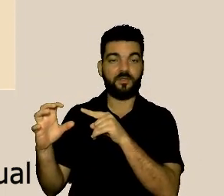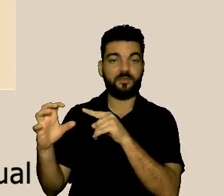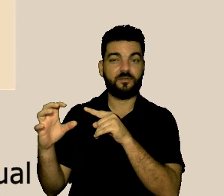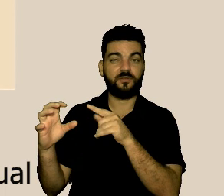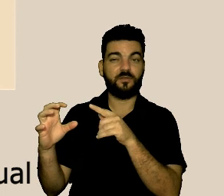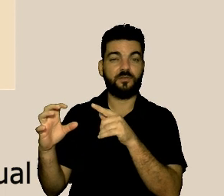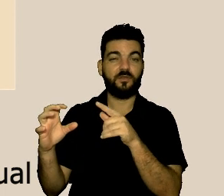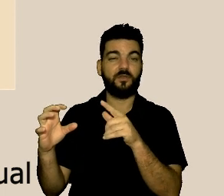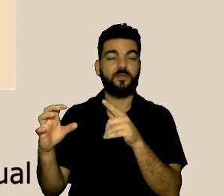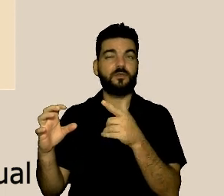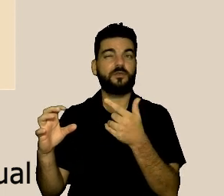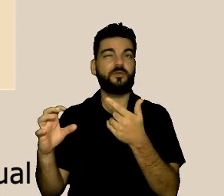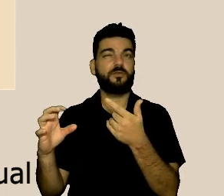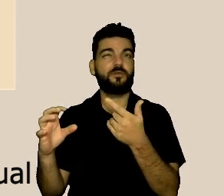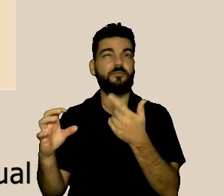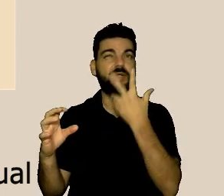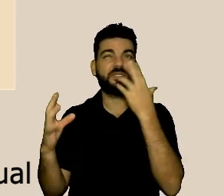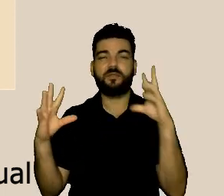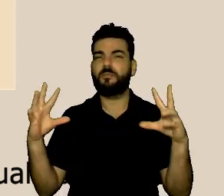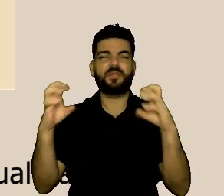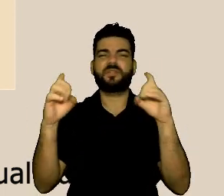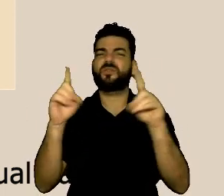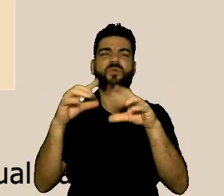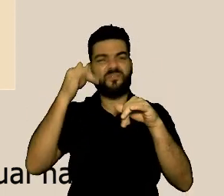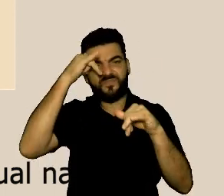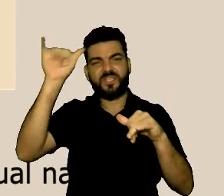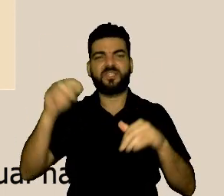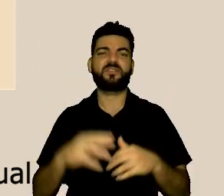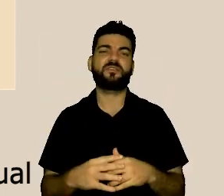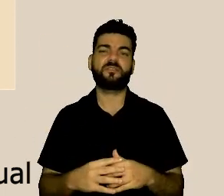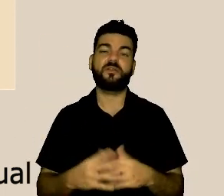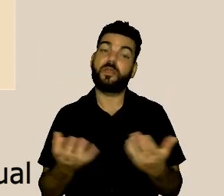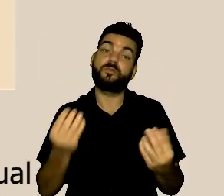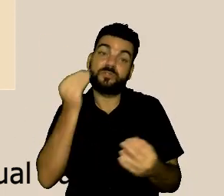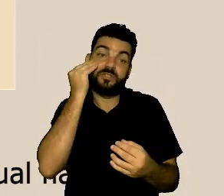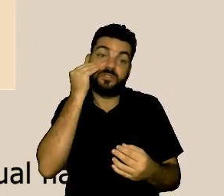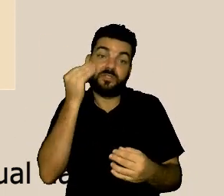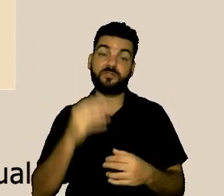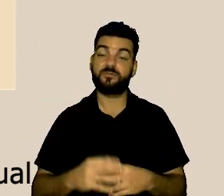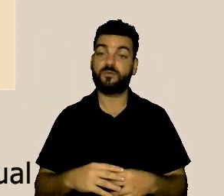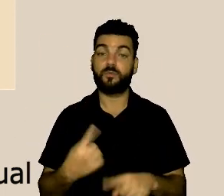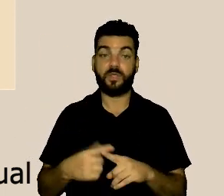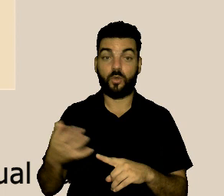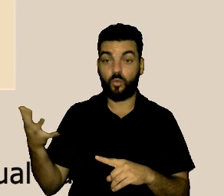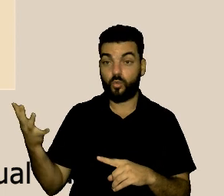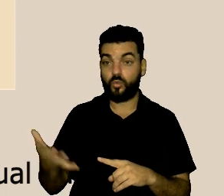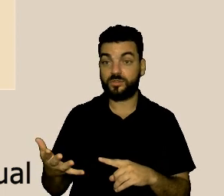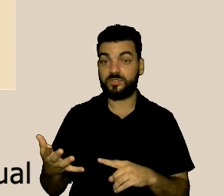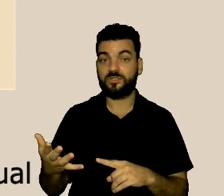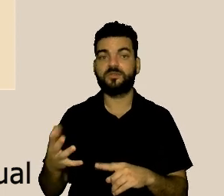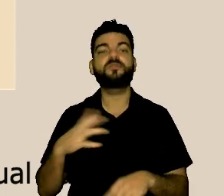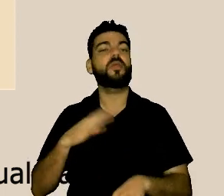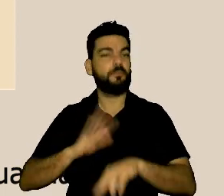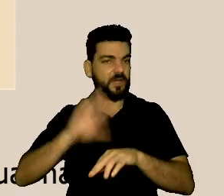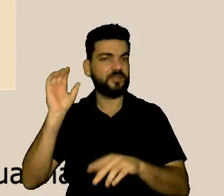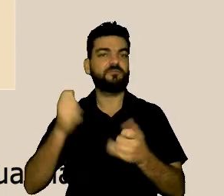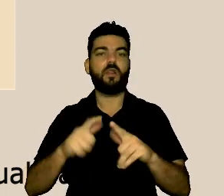assediador, diminua de uma forma muito grande. Porque hoje a gente vê um crescimento.